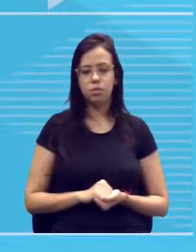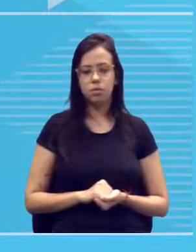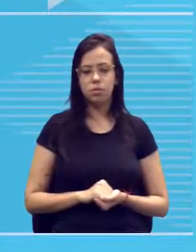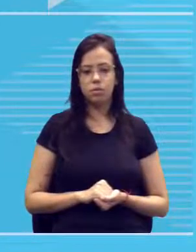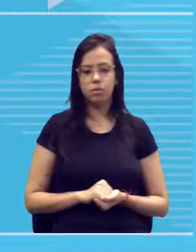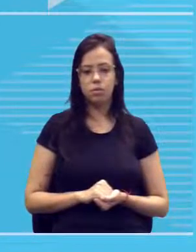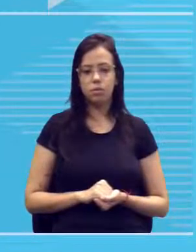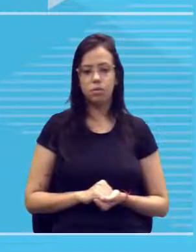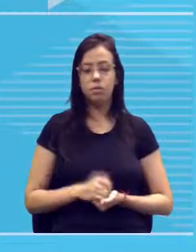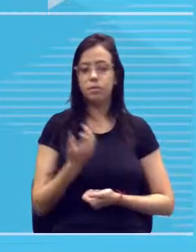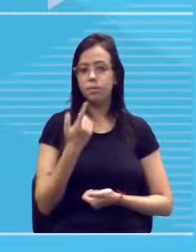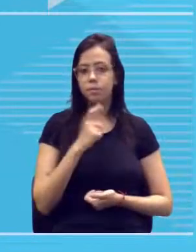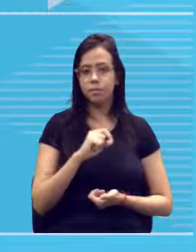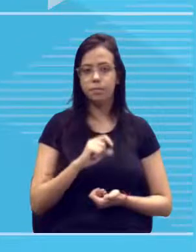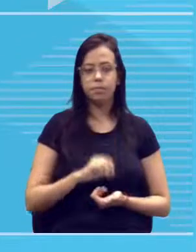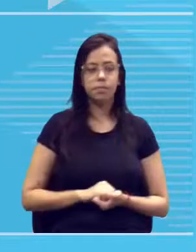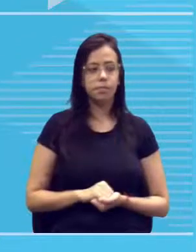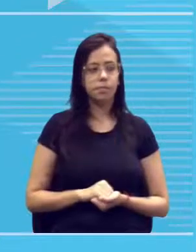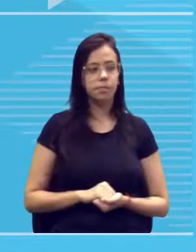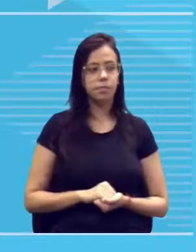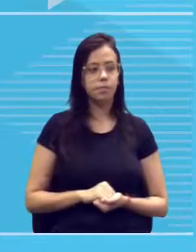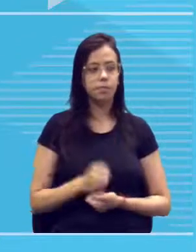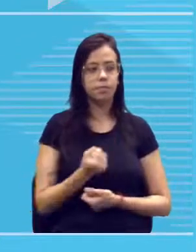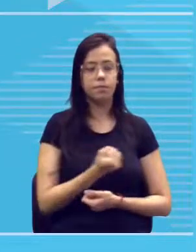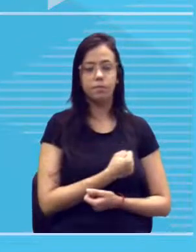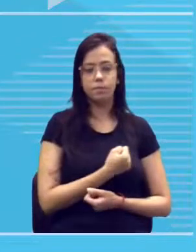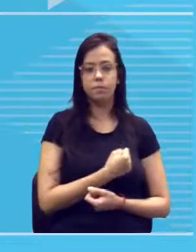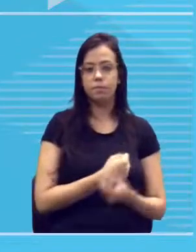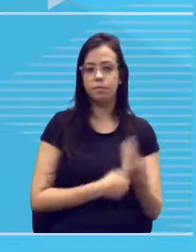Quem são eles? Indivíduo três,